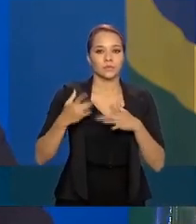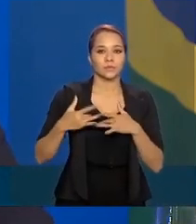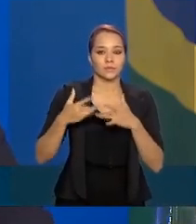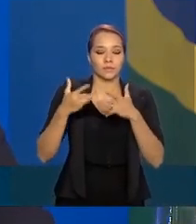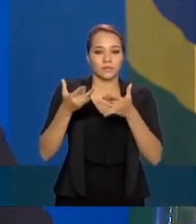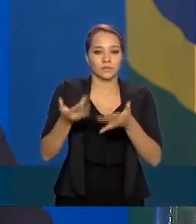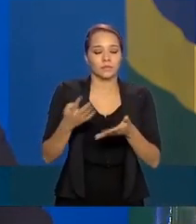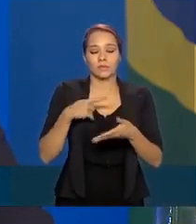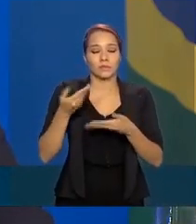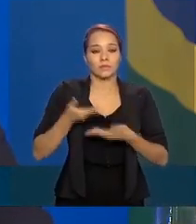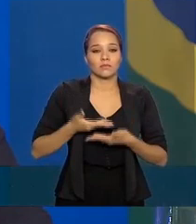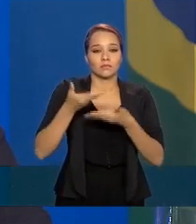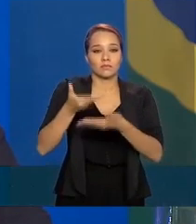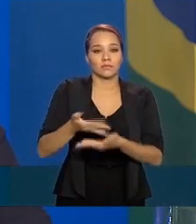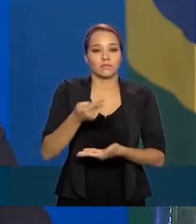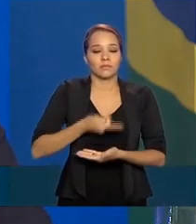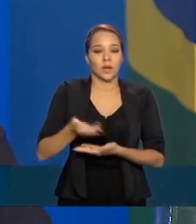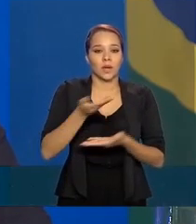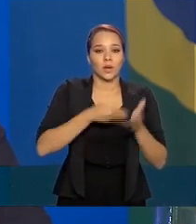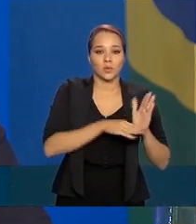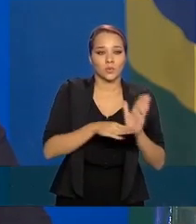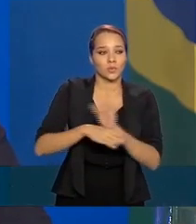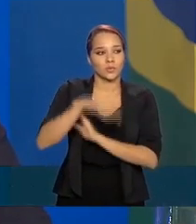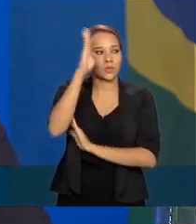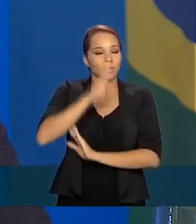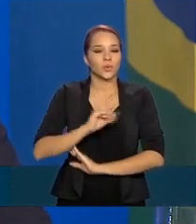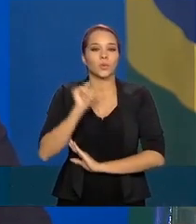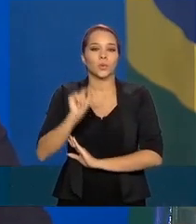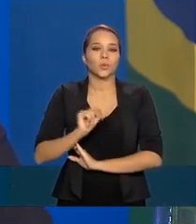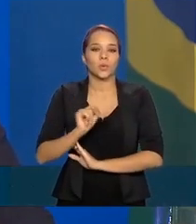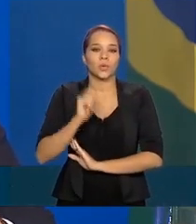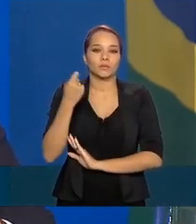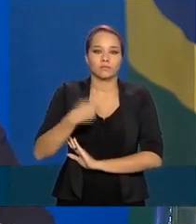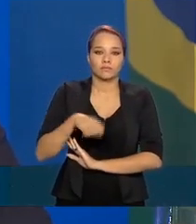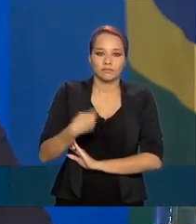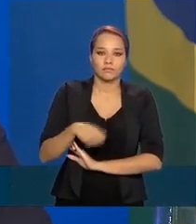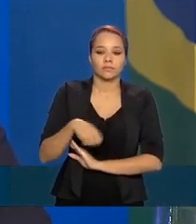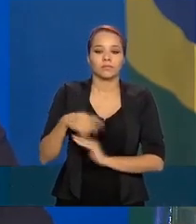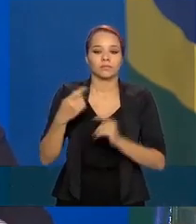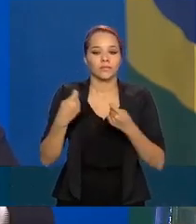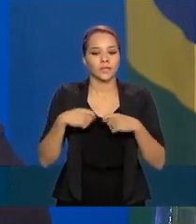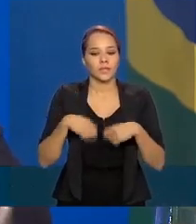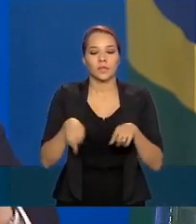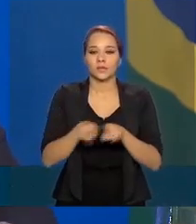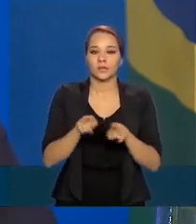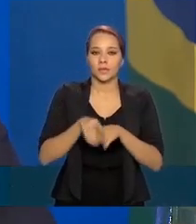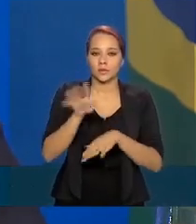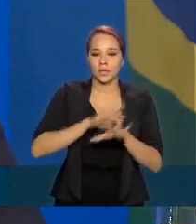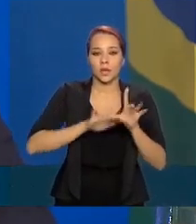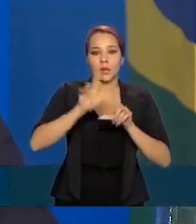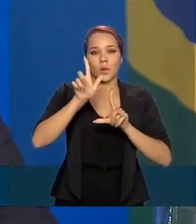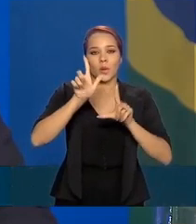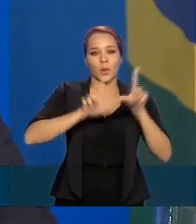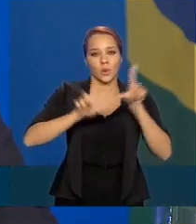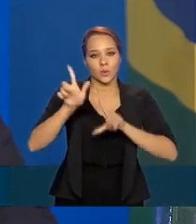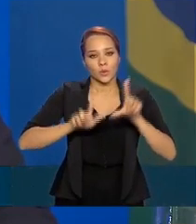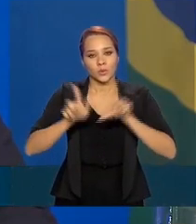a cooperação com o Brasil, no que for necessário, na parte logística, na parte